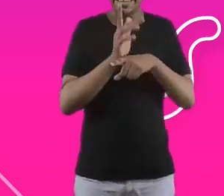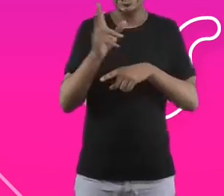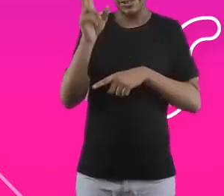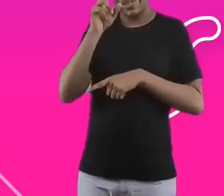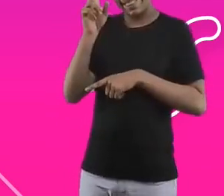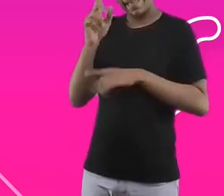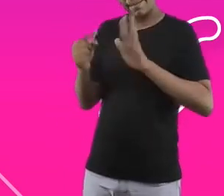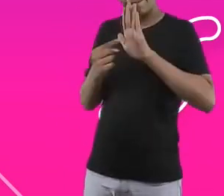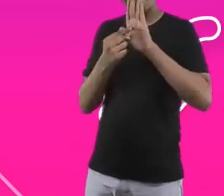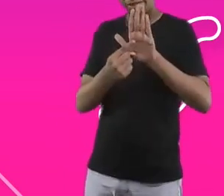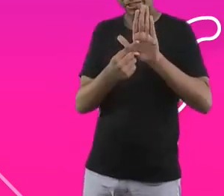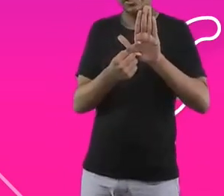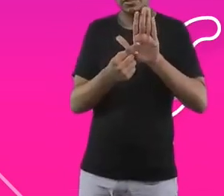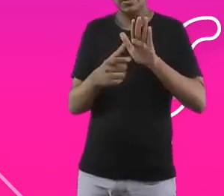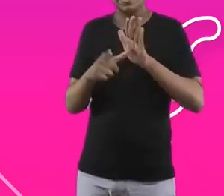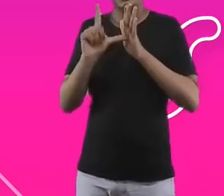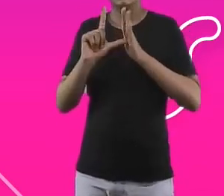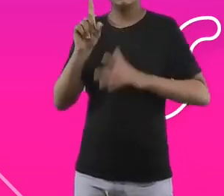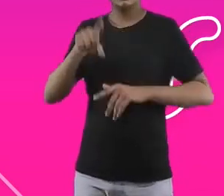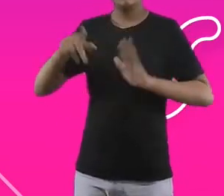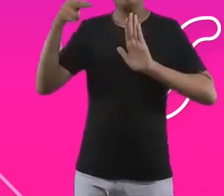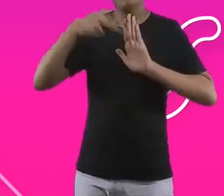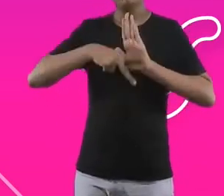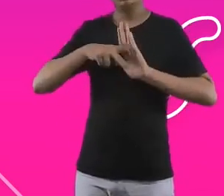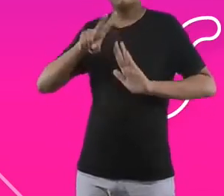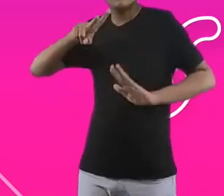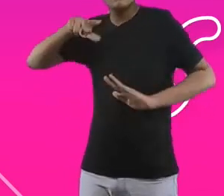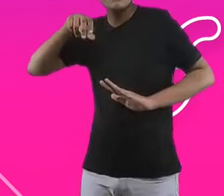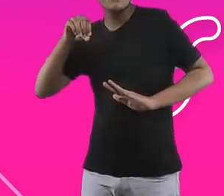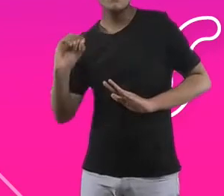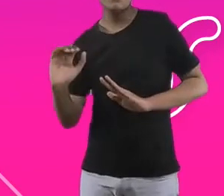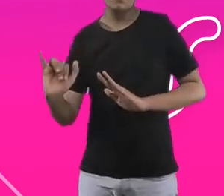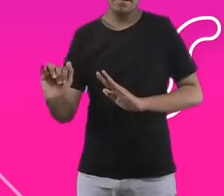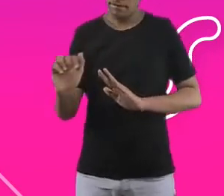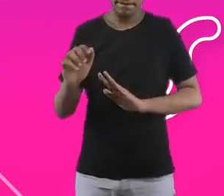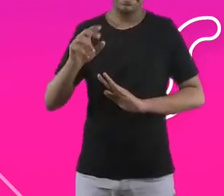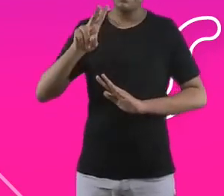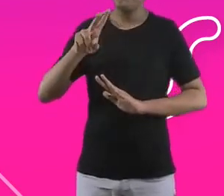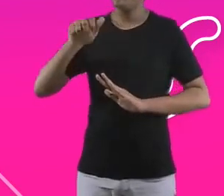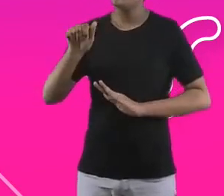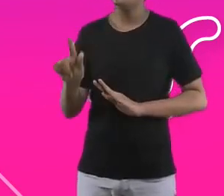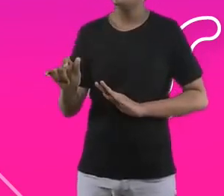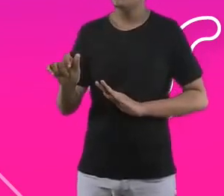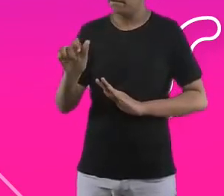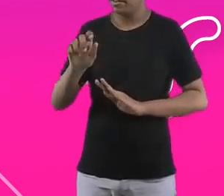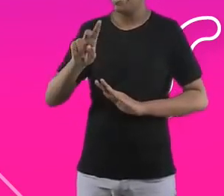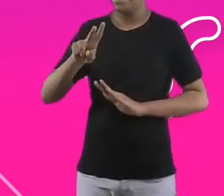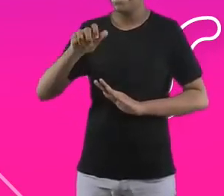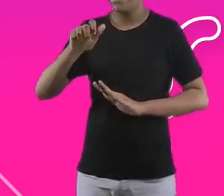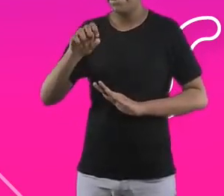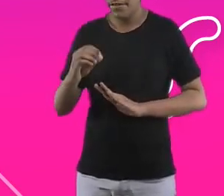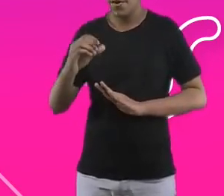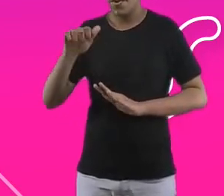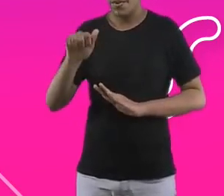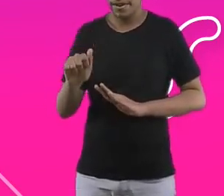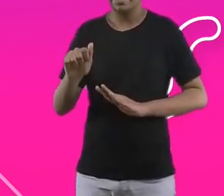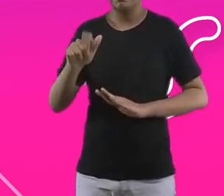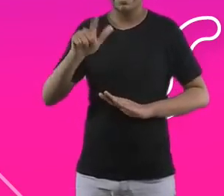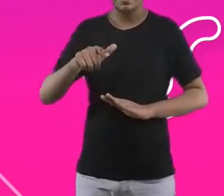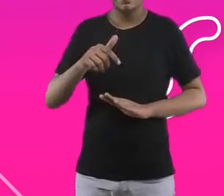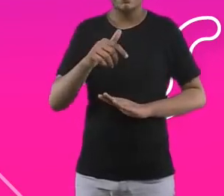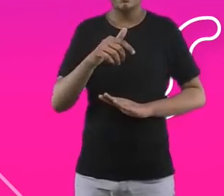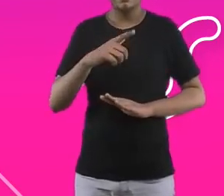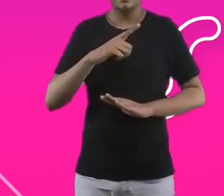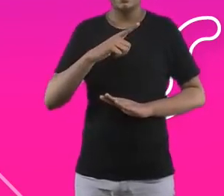é falando um pouco do Voa. A gente tem lá a narração belíssima do Emicida falando um pouquinho do que a gente tem como